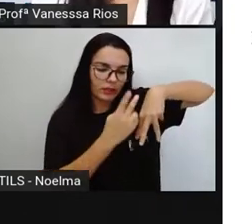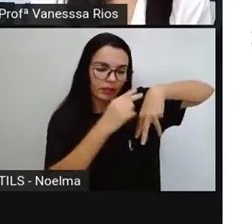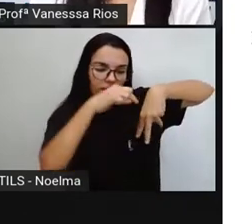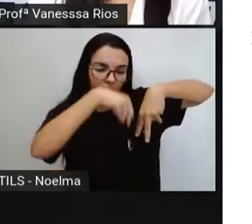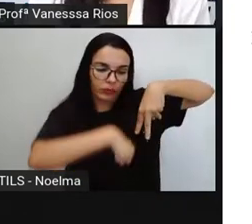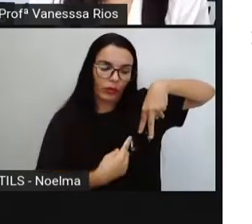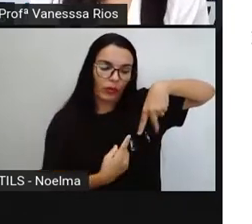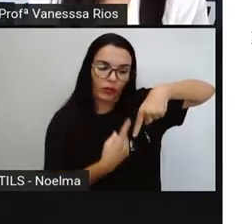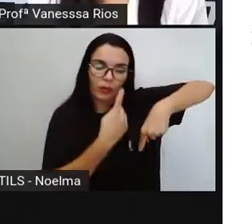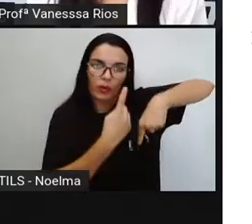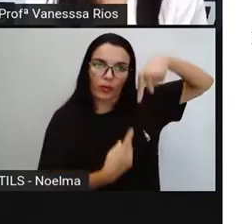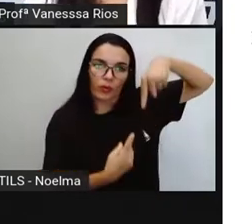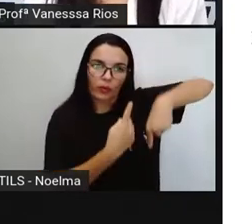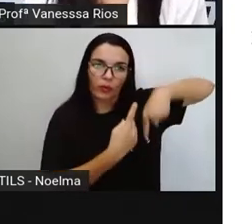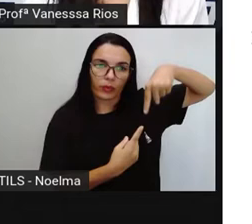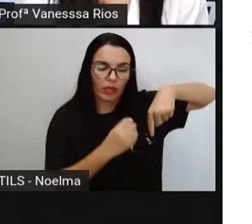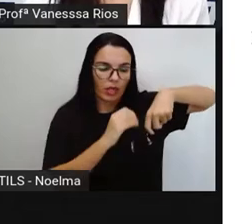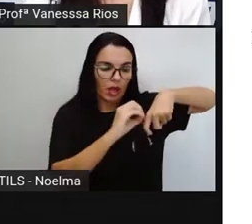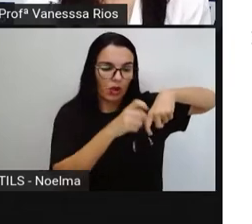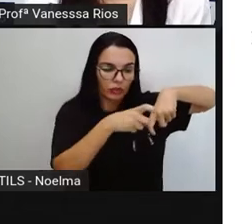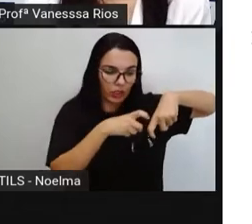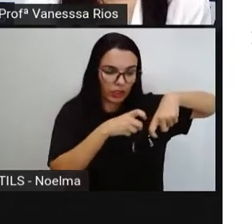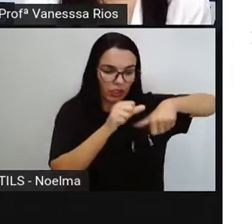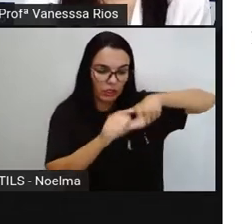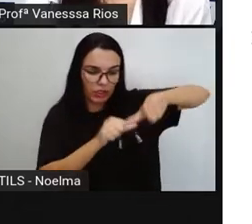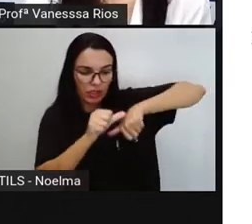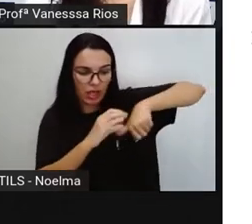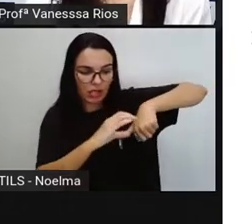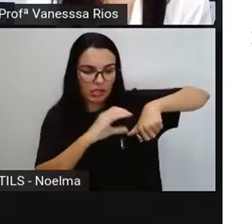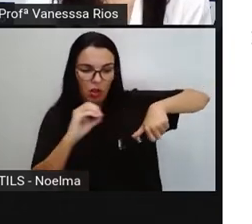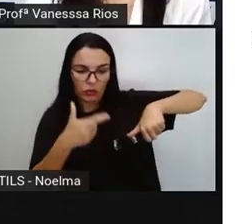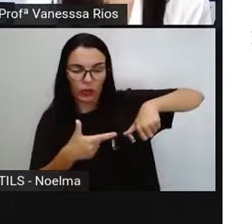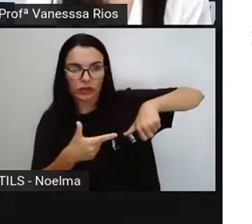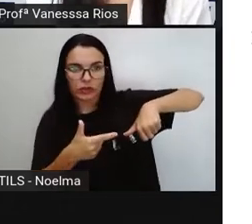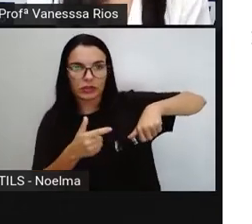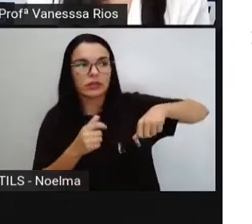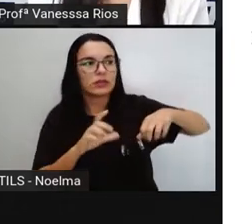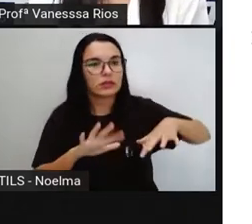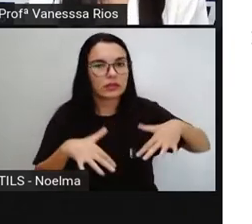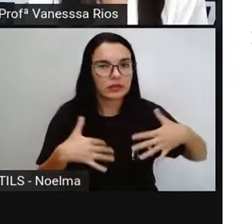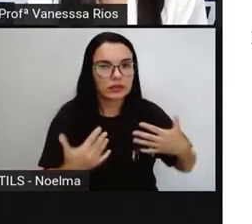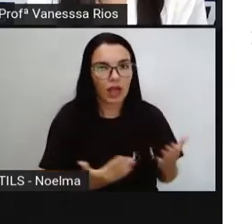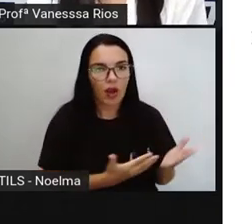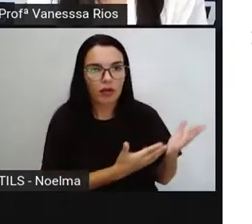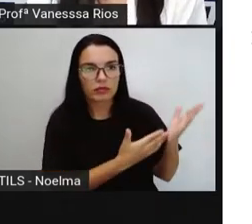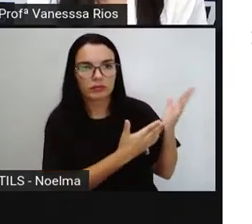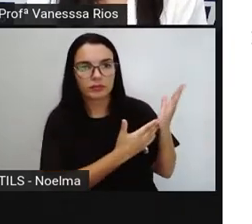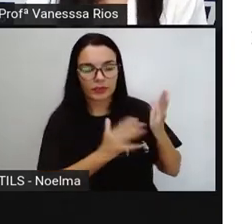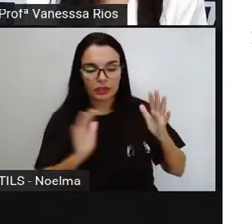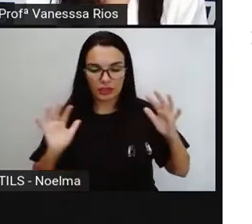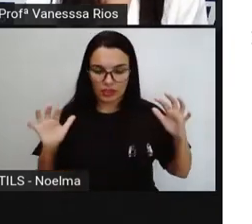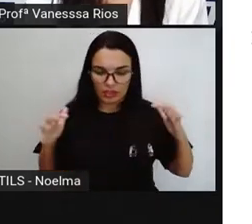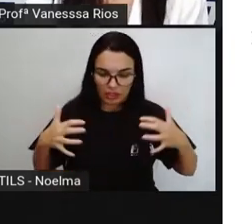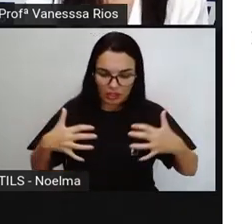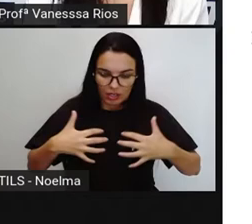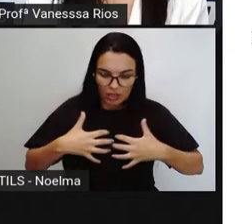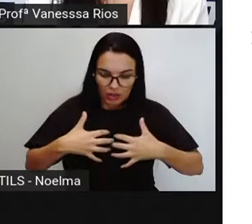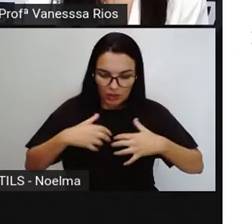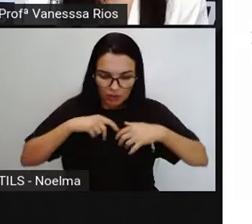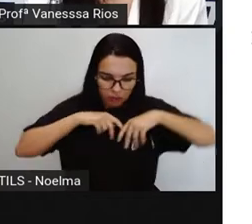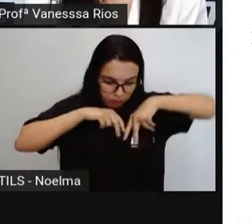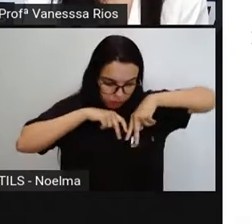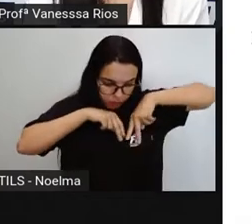oxigênio pelo gás carbônico. Então, o oxigênio entra, chega aí aos